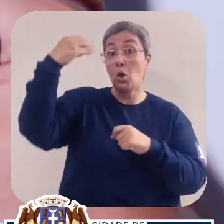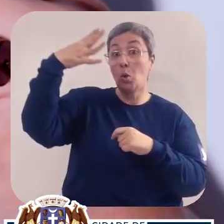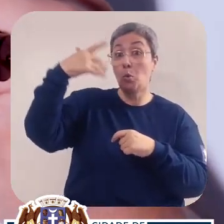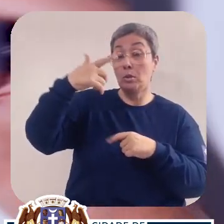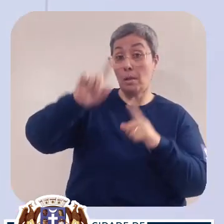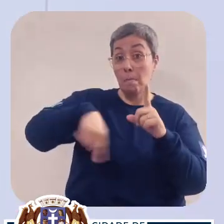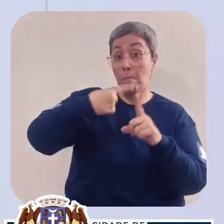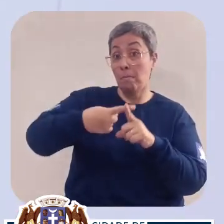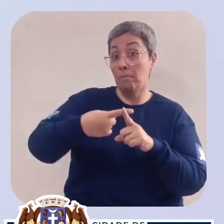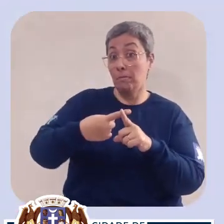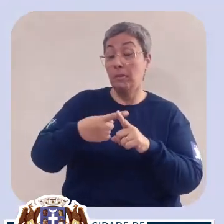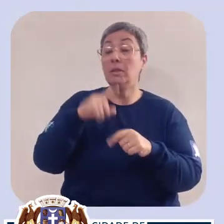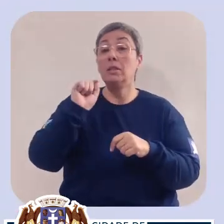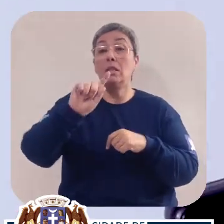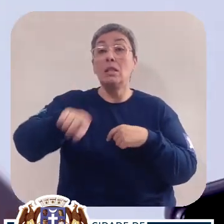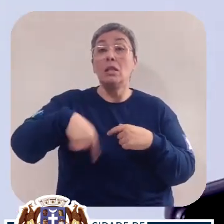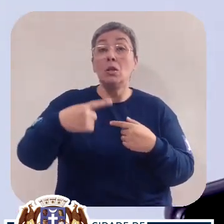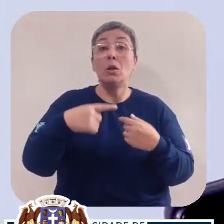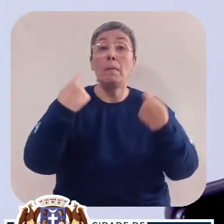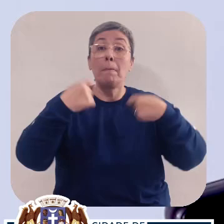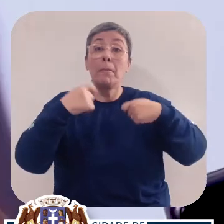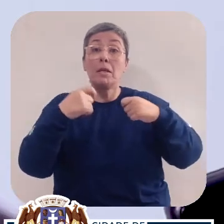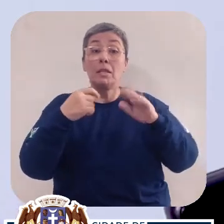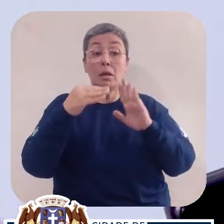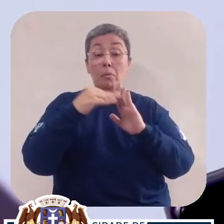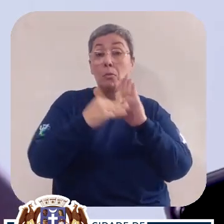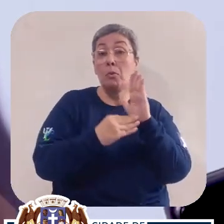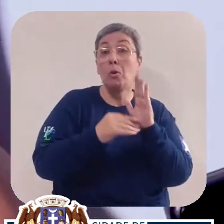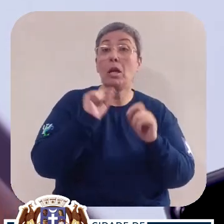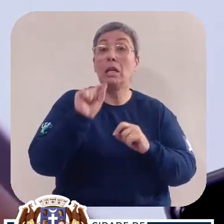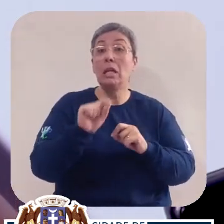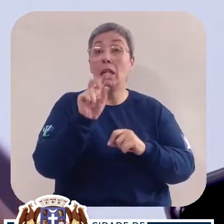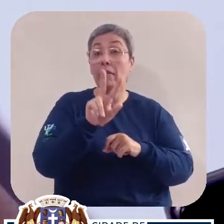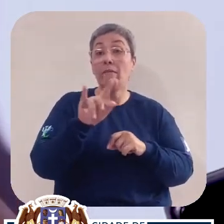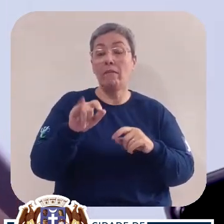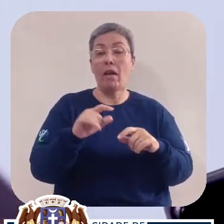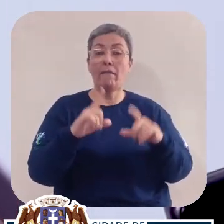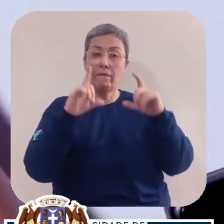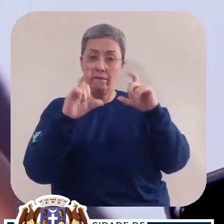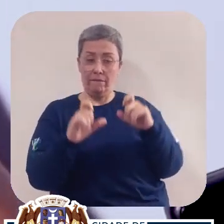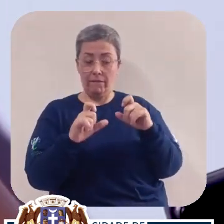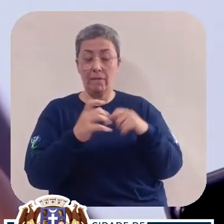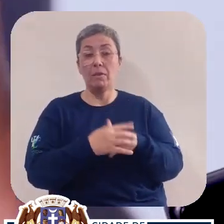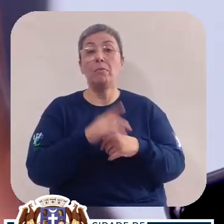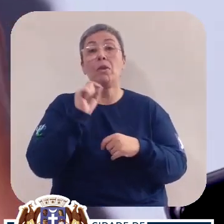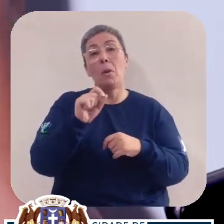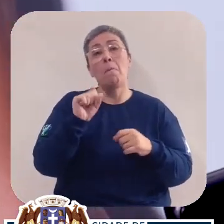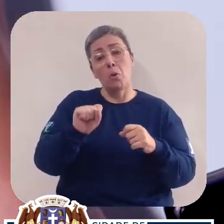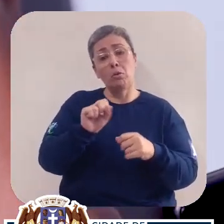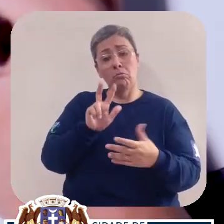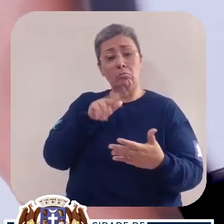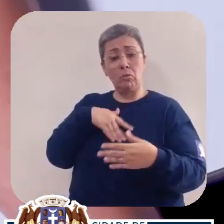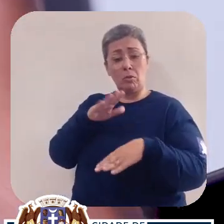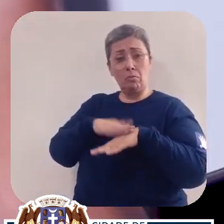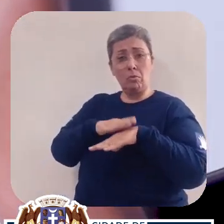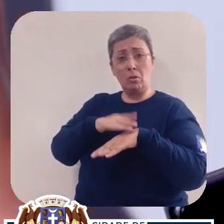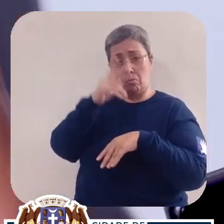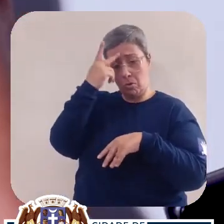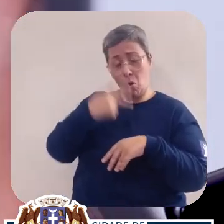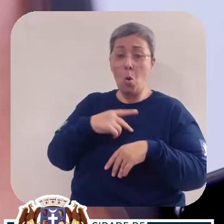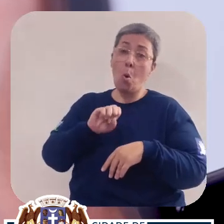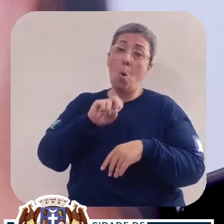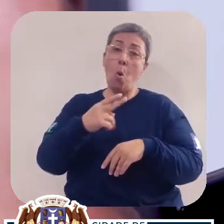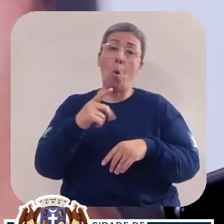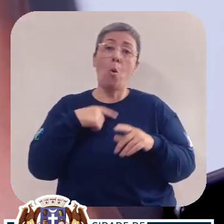luz adicional? E depois você precisa definir quem vai fotografar. E pode ser você mesmo,